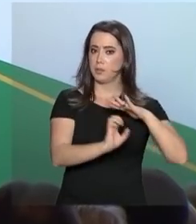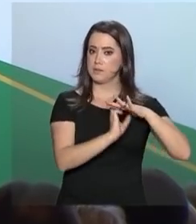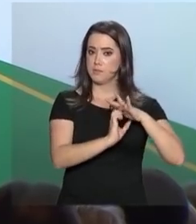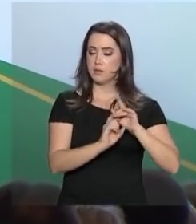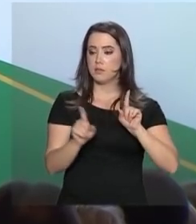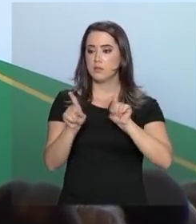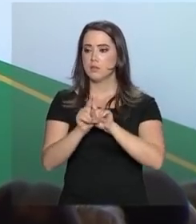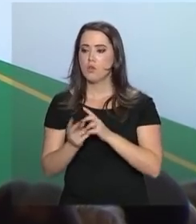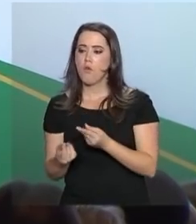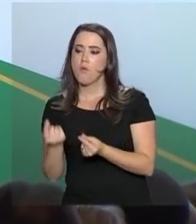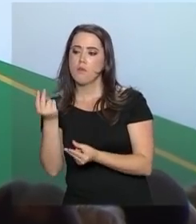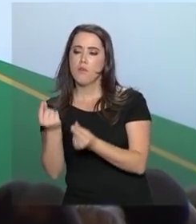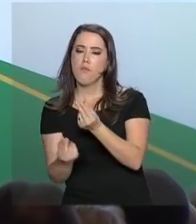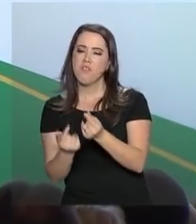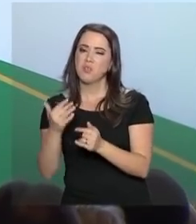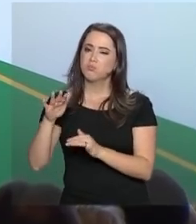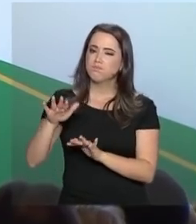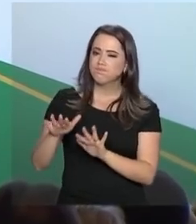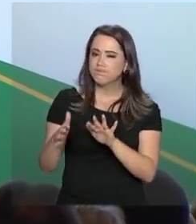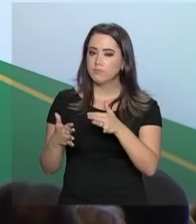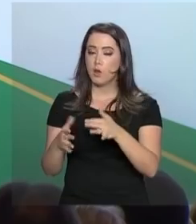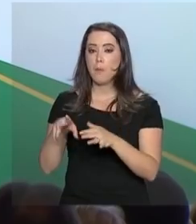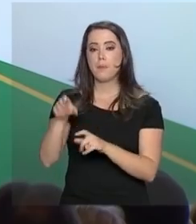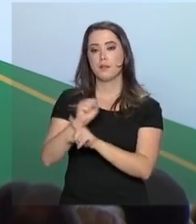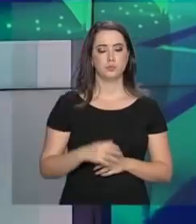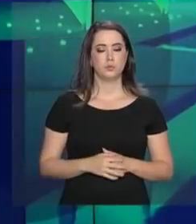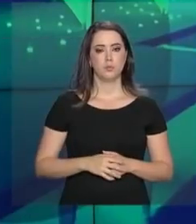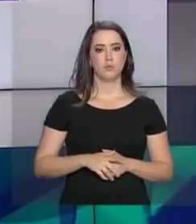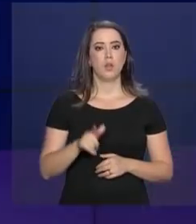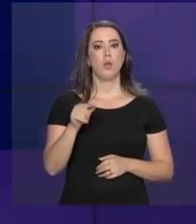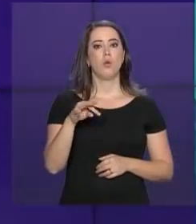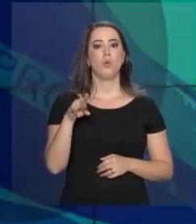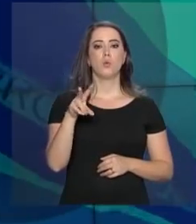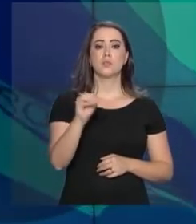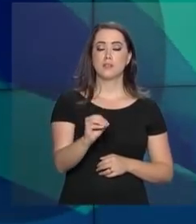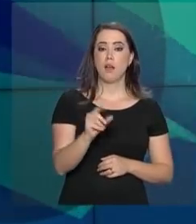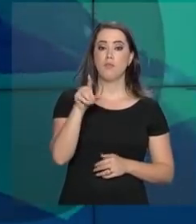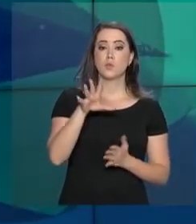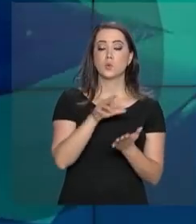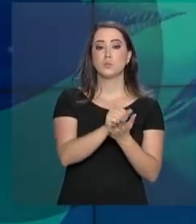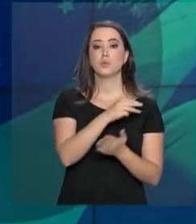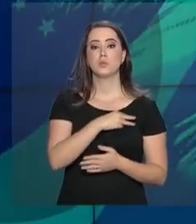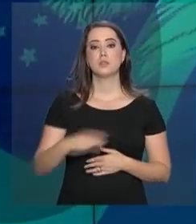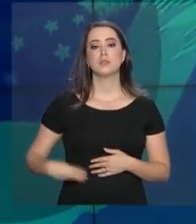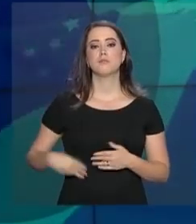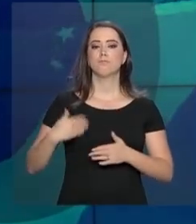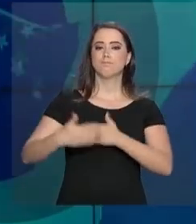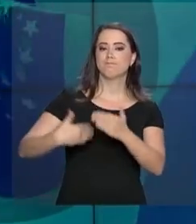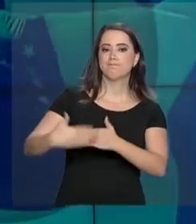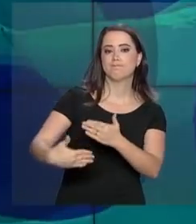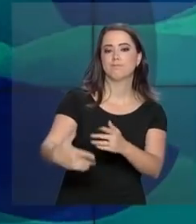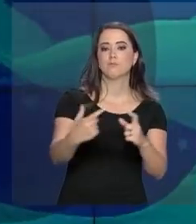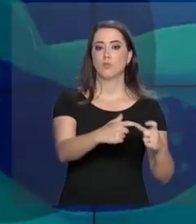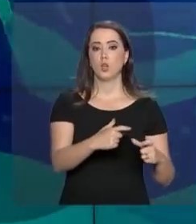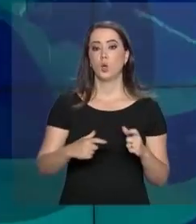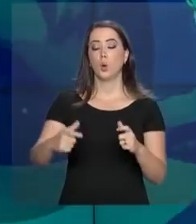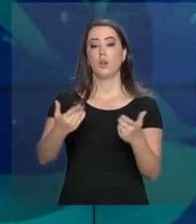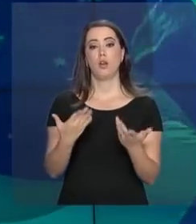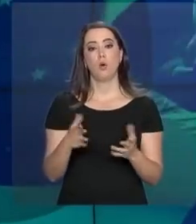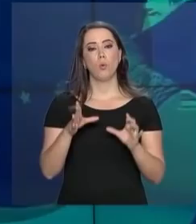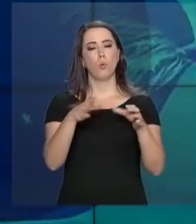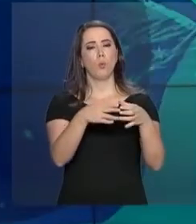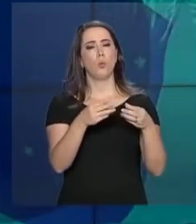e os preços razoáveis para a sociedade. Gustavo Canuto assumiu o Ministério do Desenvolvimento Regional.